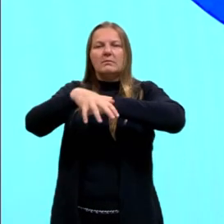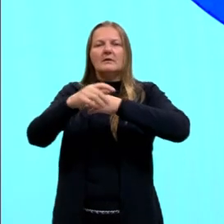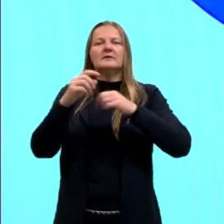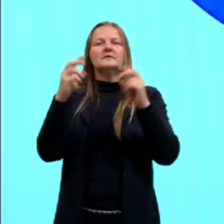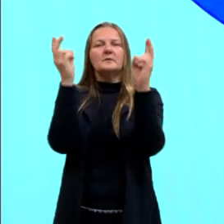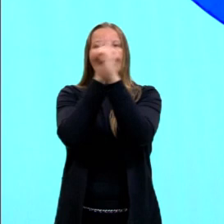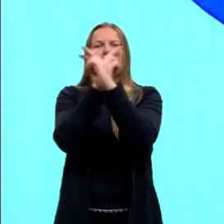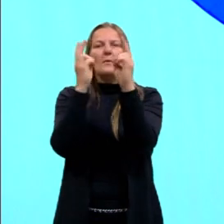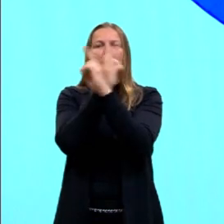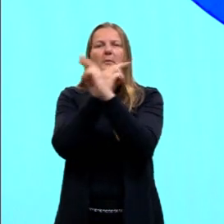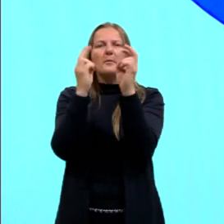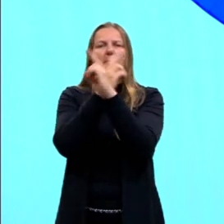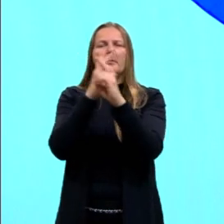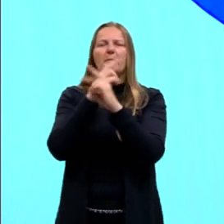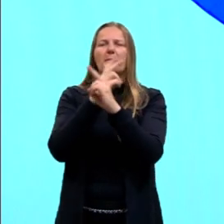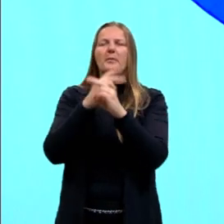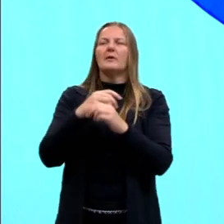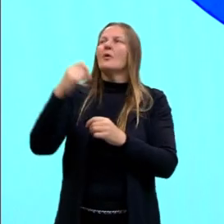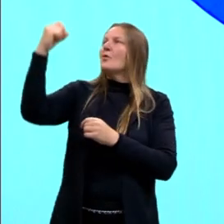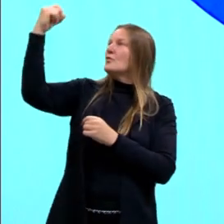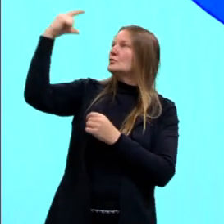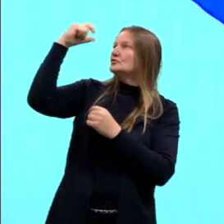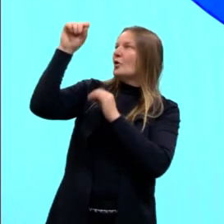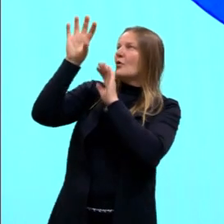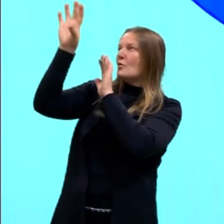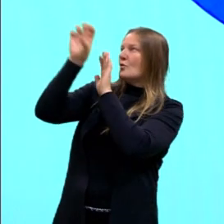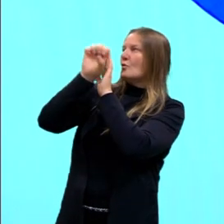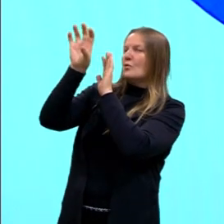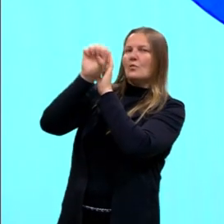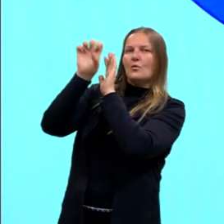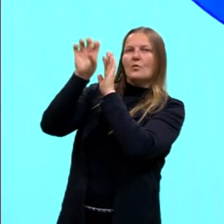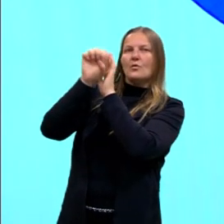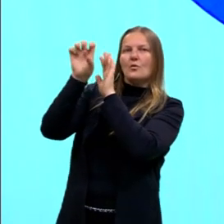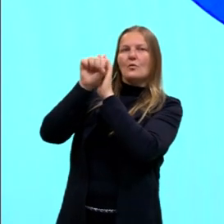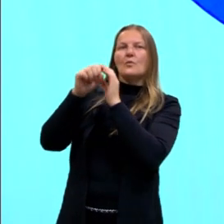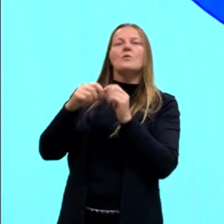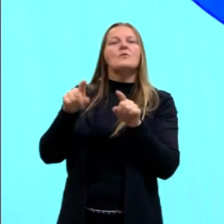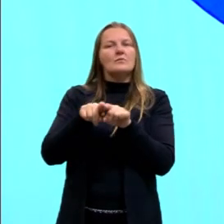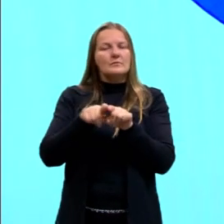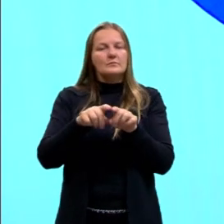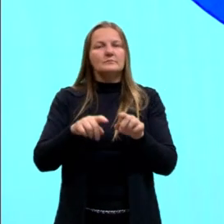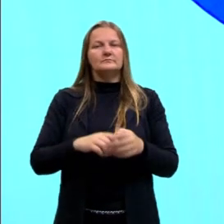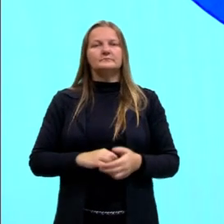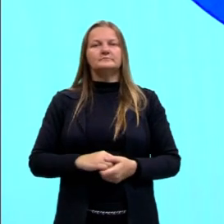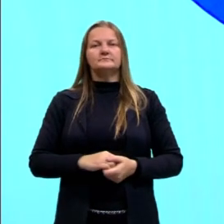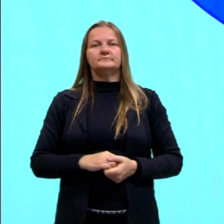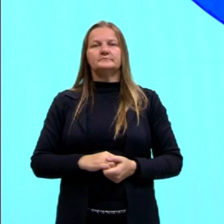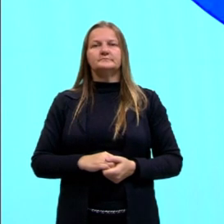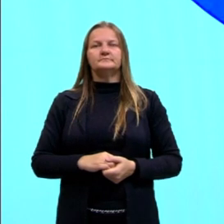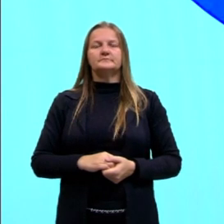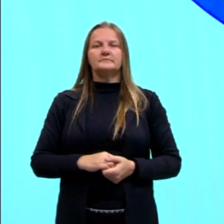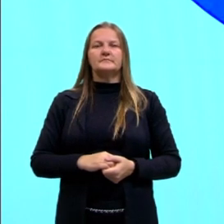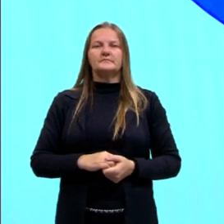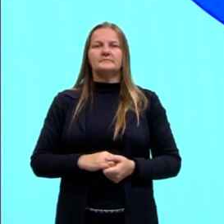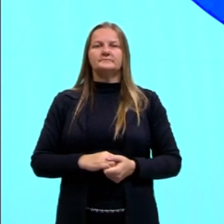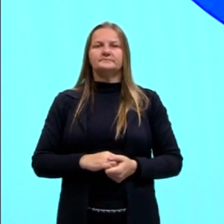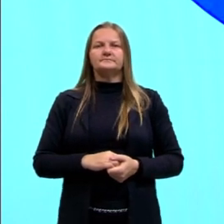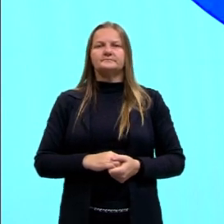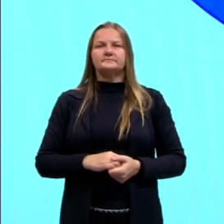né, solar, tá, gurizada? Que você vai captar ali a energia solar, entre outras coisas, tá? E aí, então, você deixa